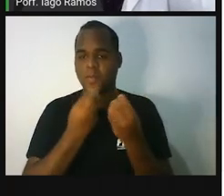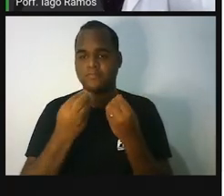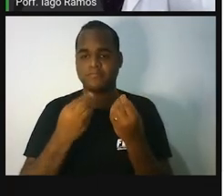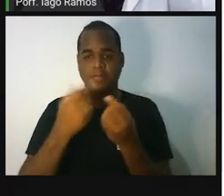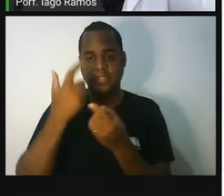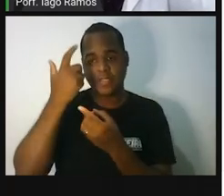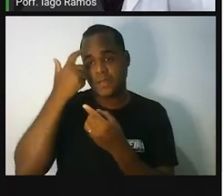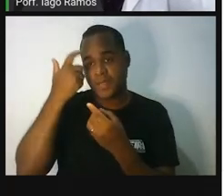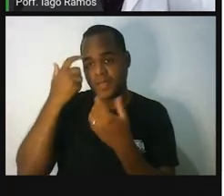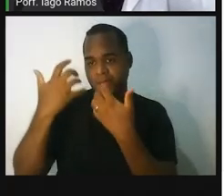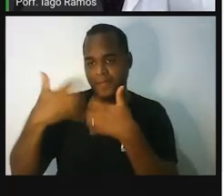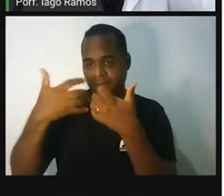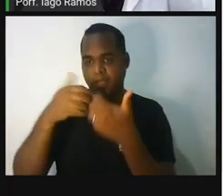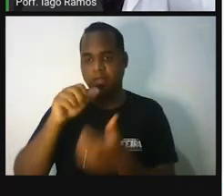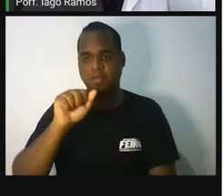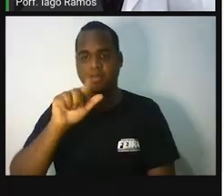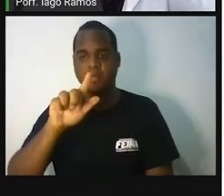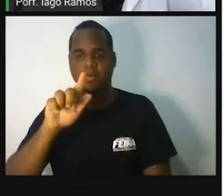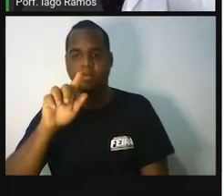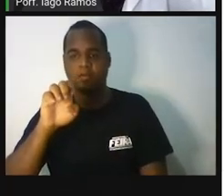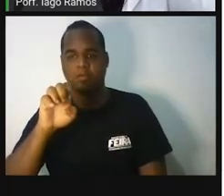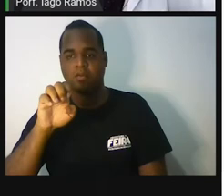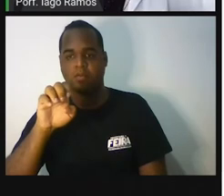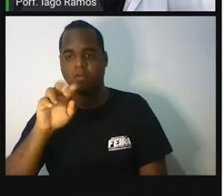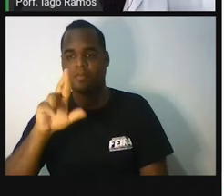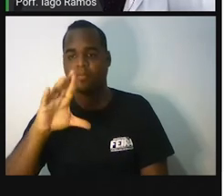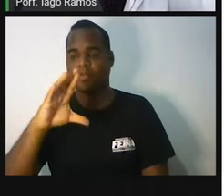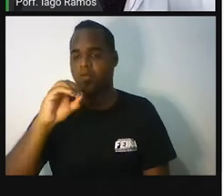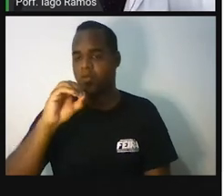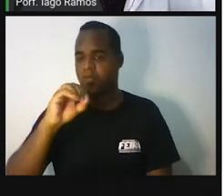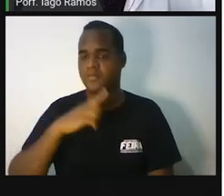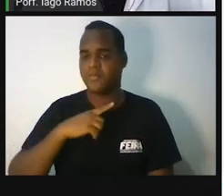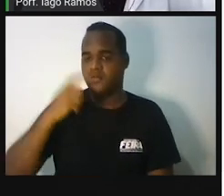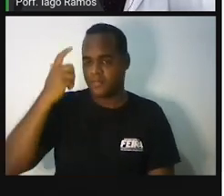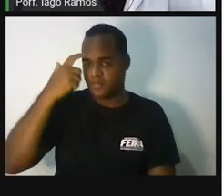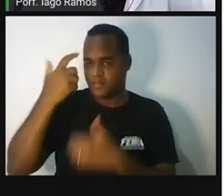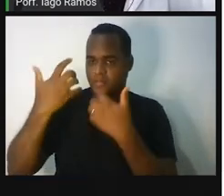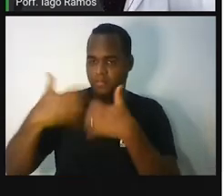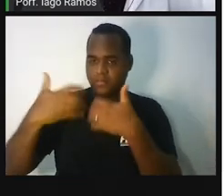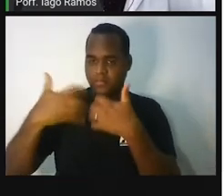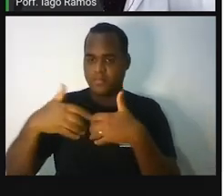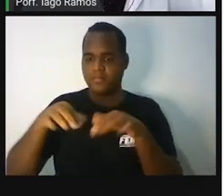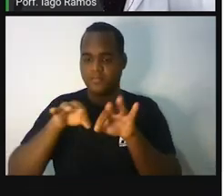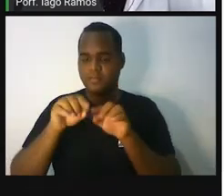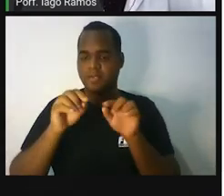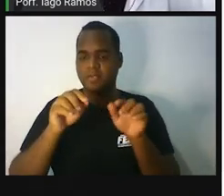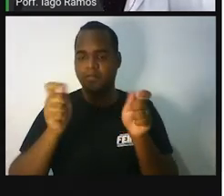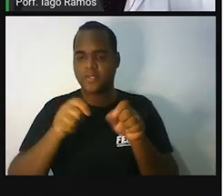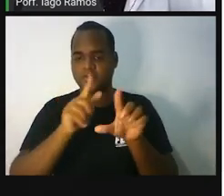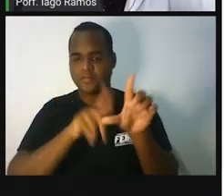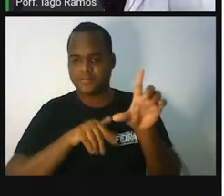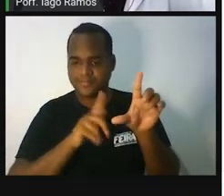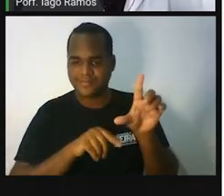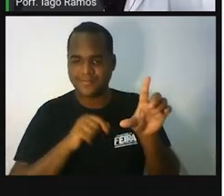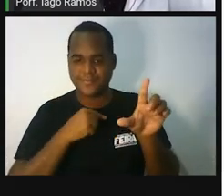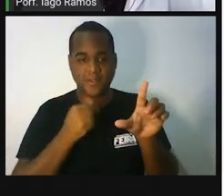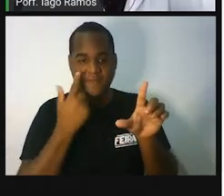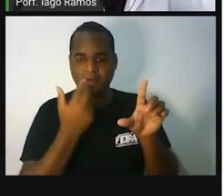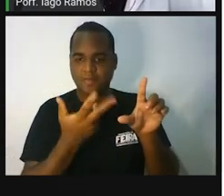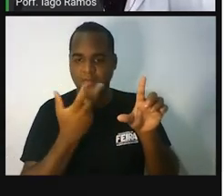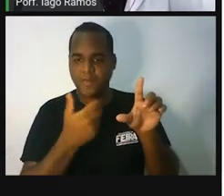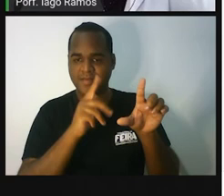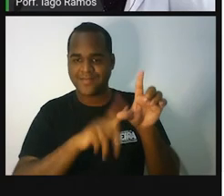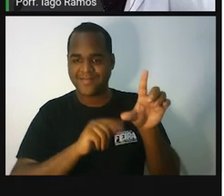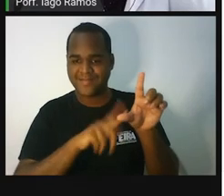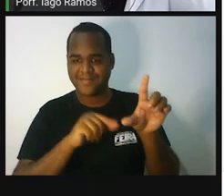um pensamento algébrico. O é um pensamento algébrico? É um pensamento construído com letra. Percebeu que tem letra